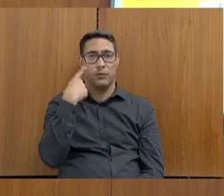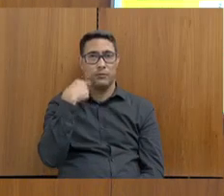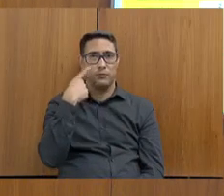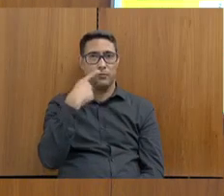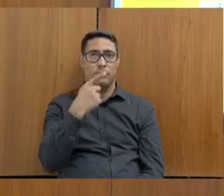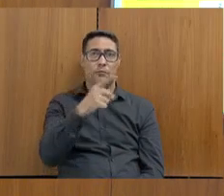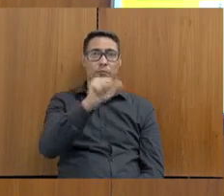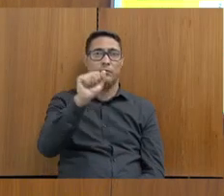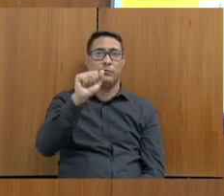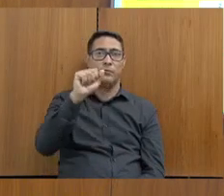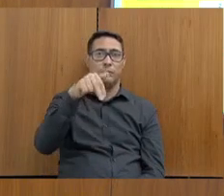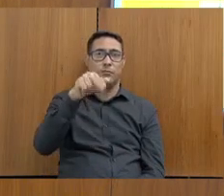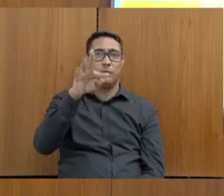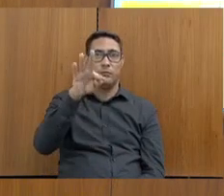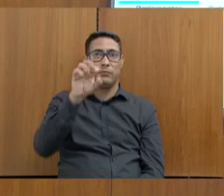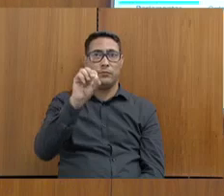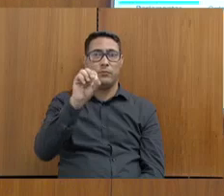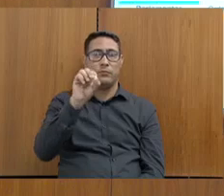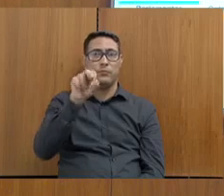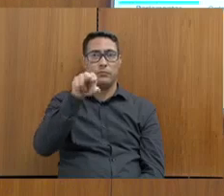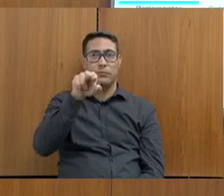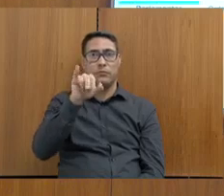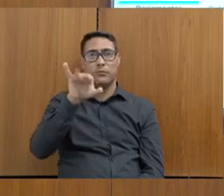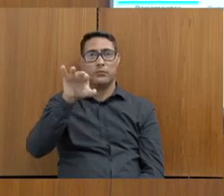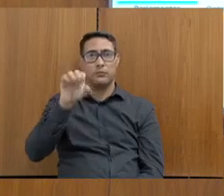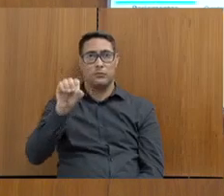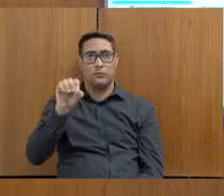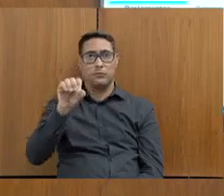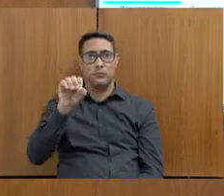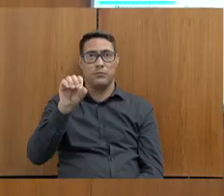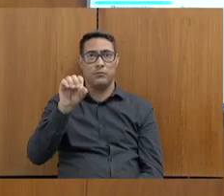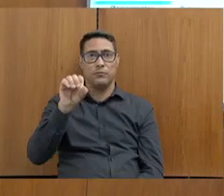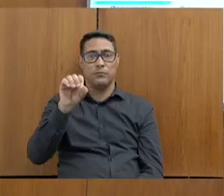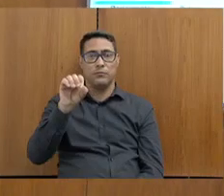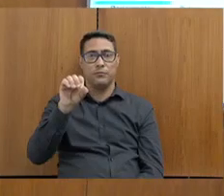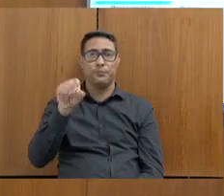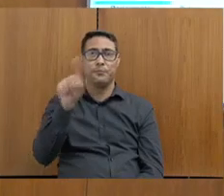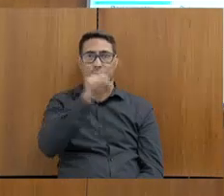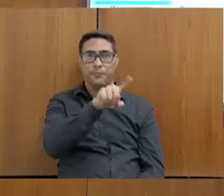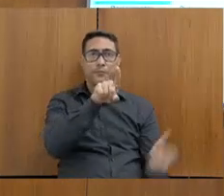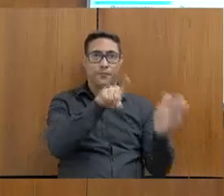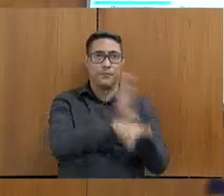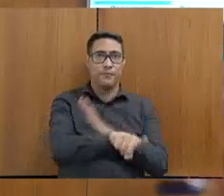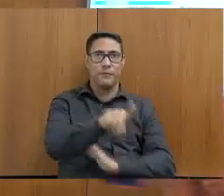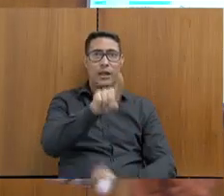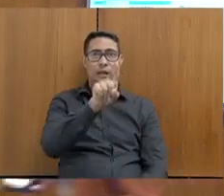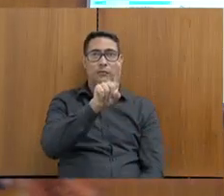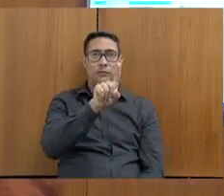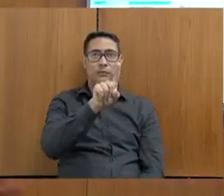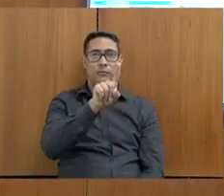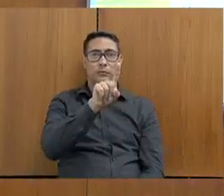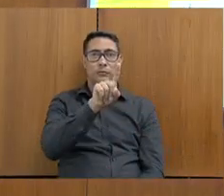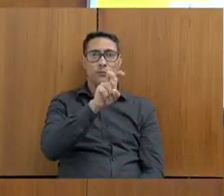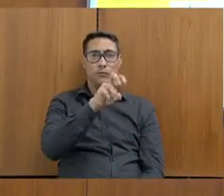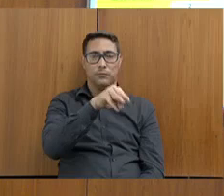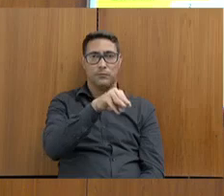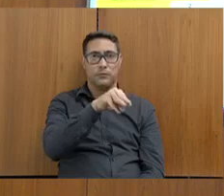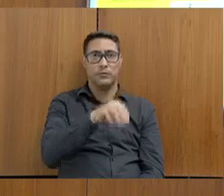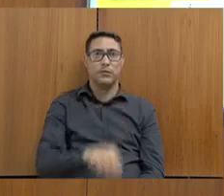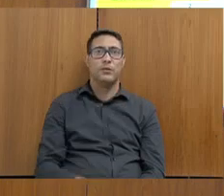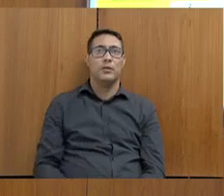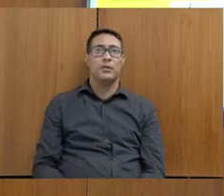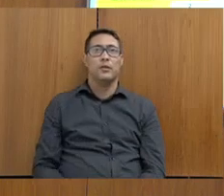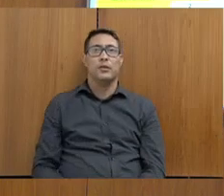Antônio Carlos Arantes, que também está inscrito aqui para fazer as suas perguntas por cinco minutos. Muito